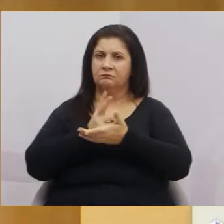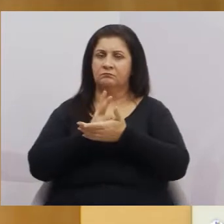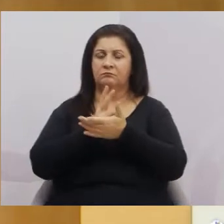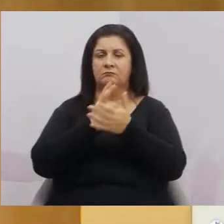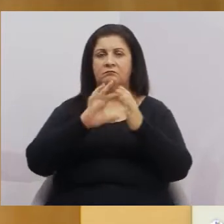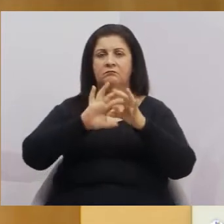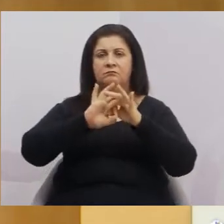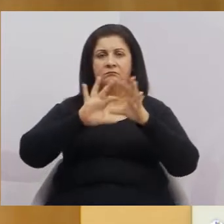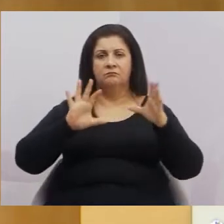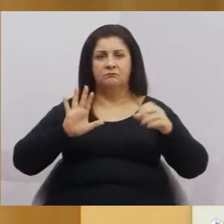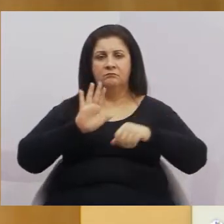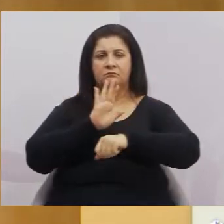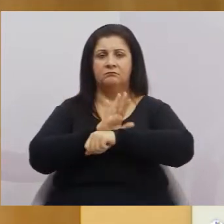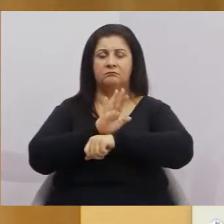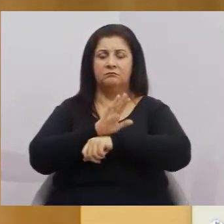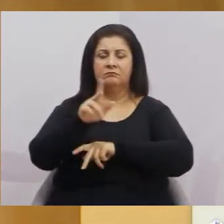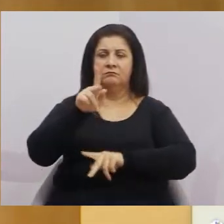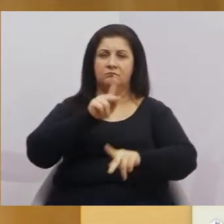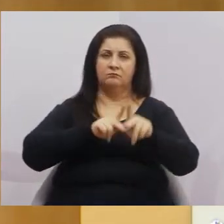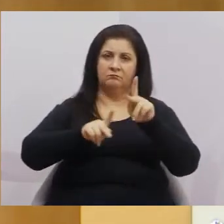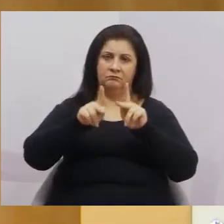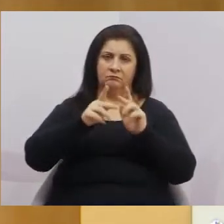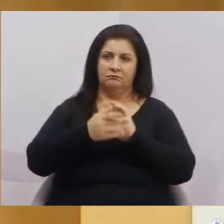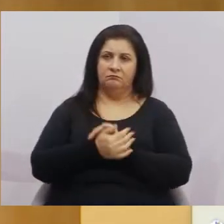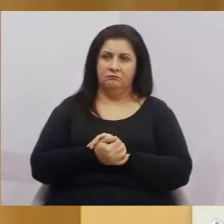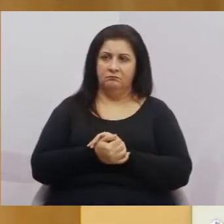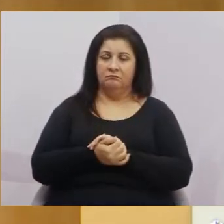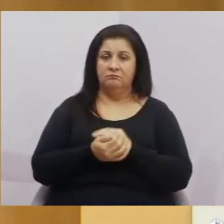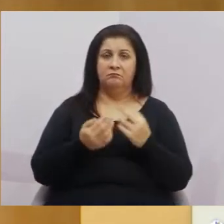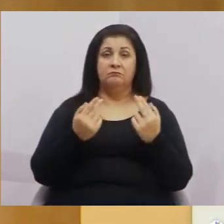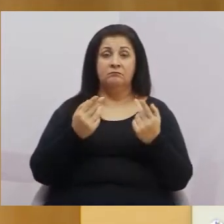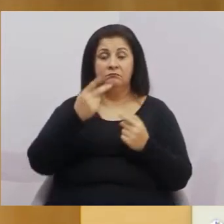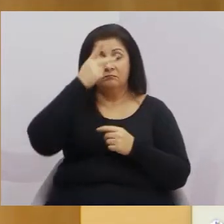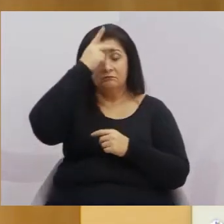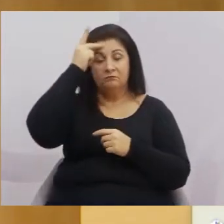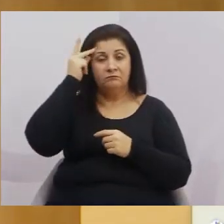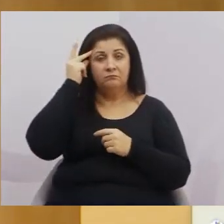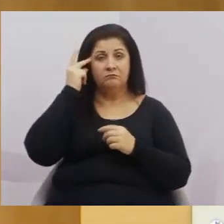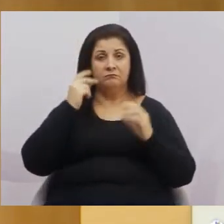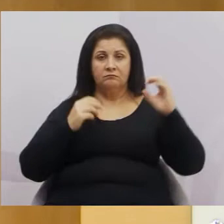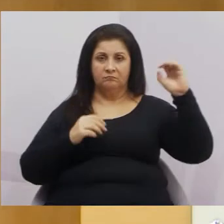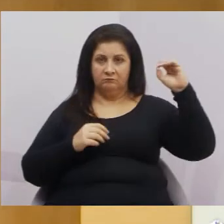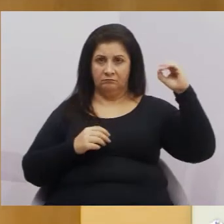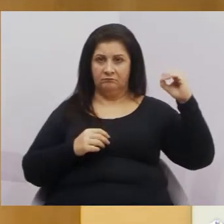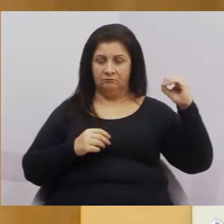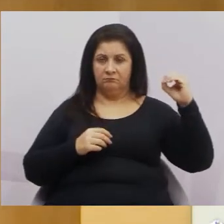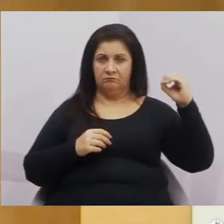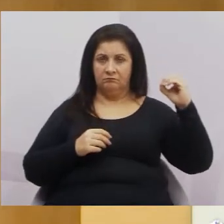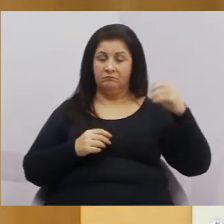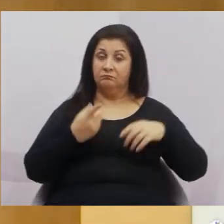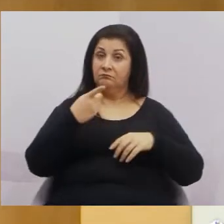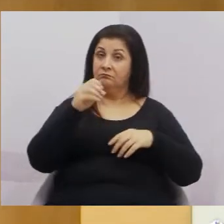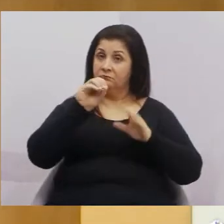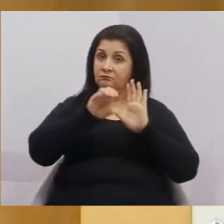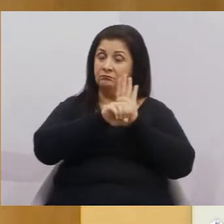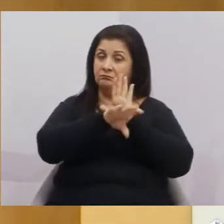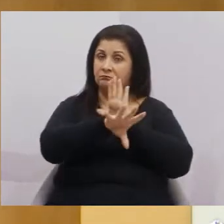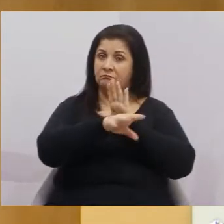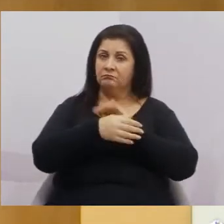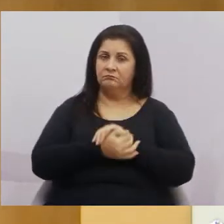da população, para poder ajudar. Como essas pessoas da região oeste, dez indicações foram feitas,